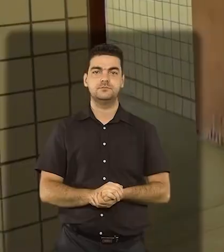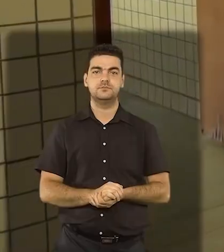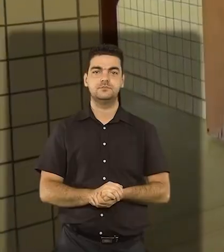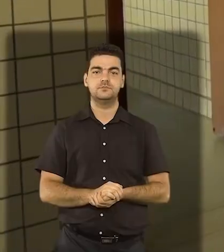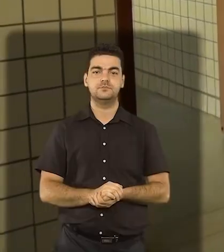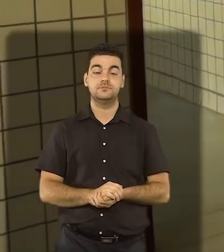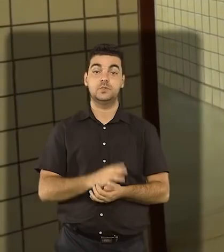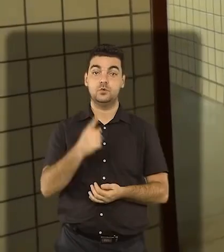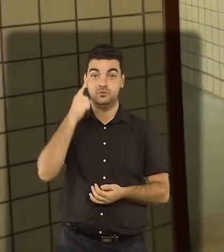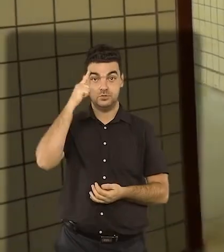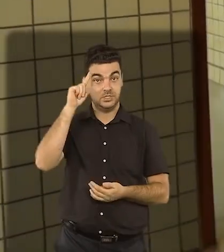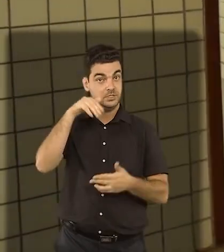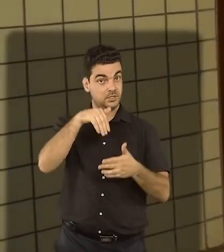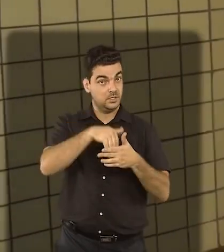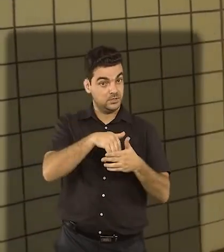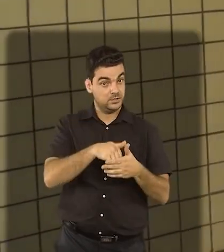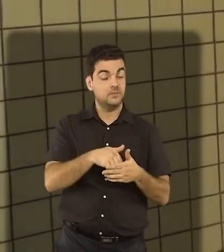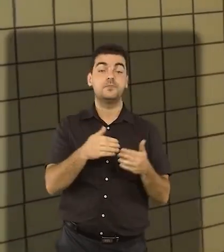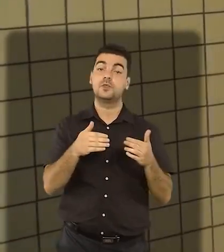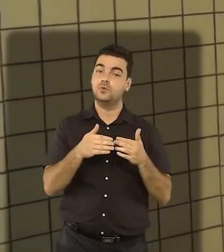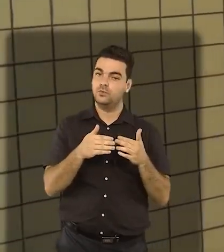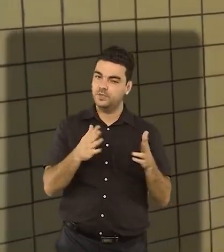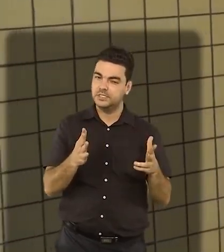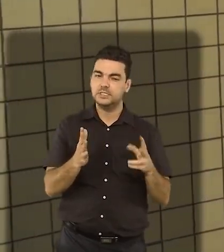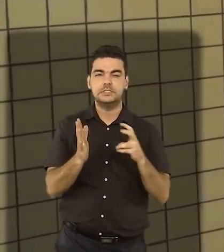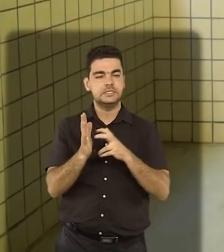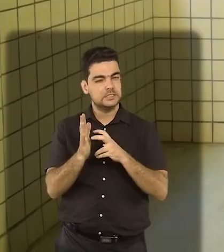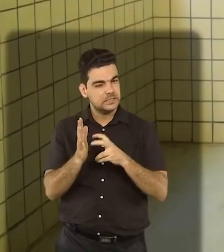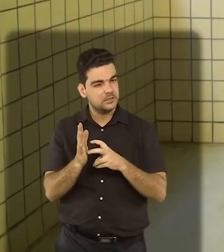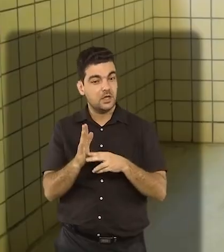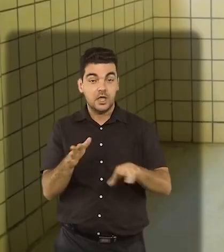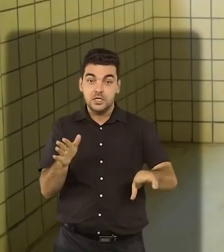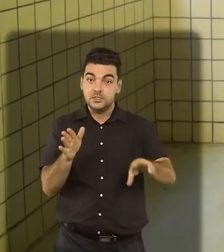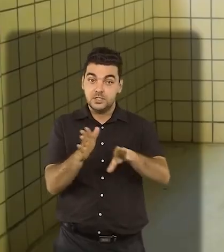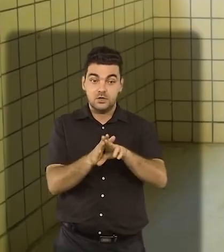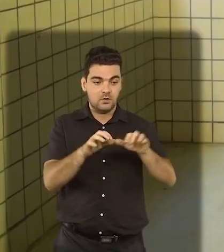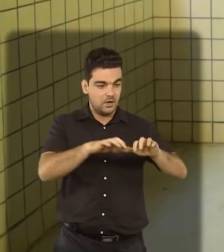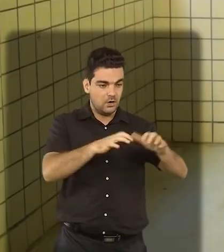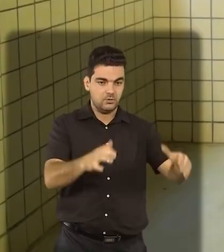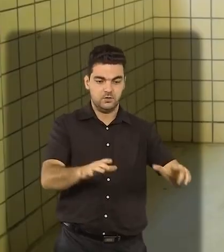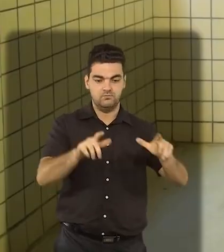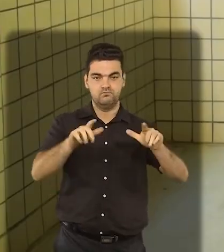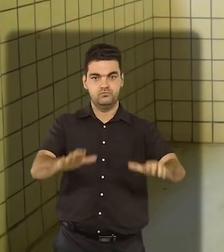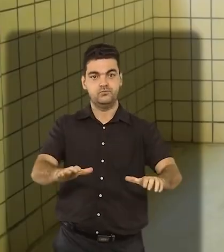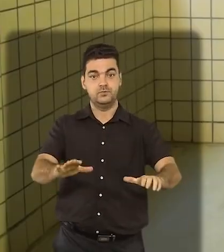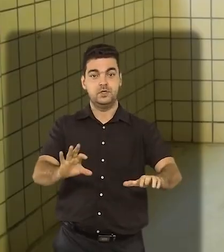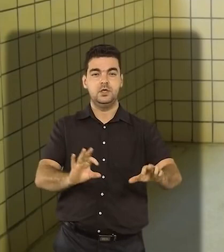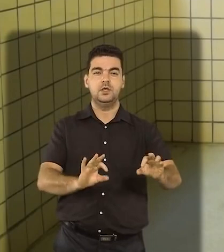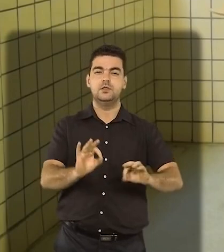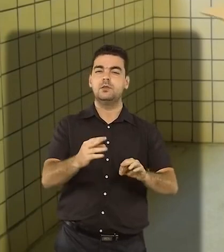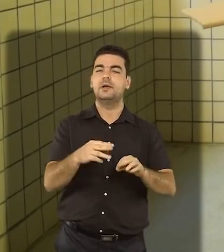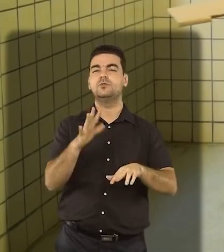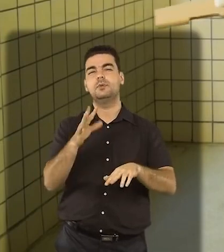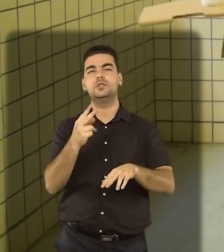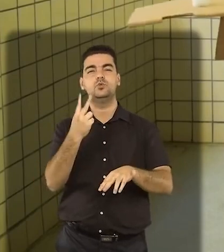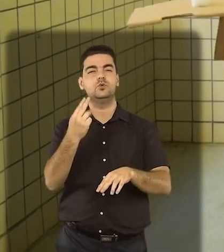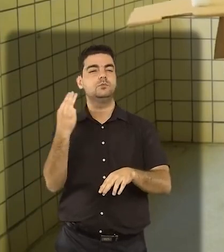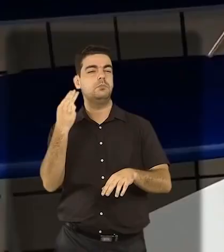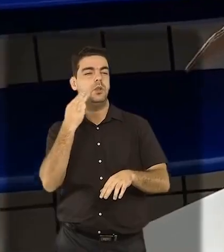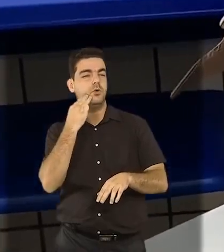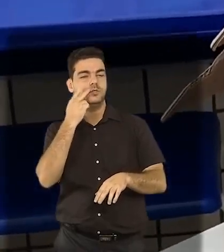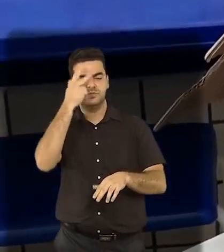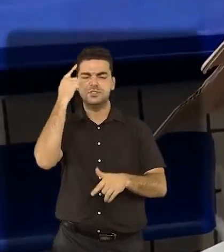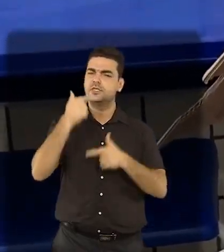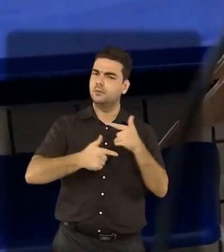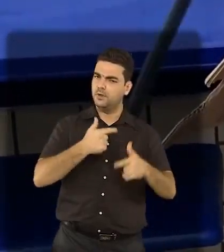O dia da eleição começa-se cedo com a chegada aos locais de votação de quase 2 milhões de mesárias,